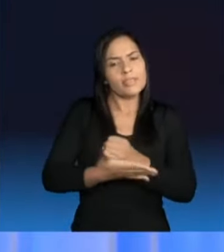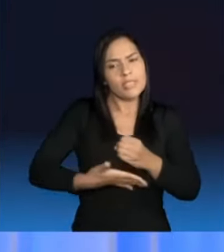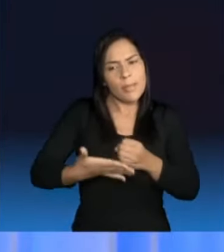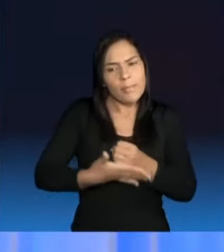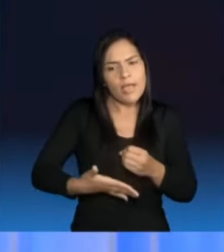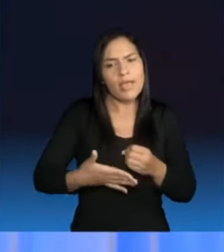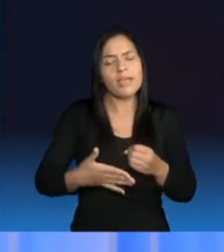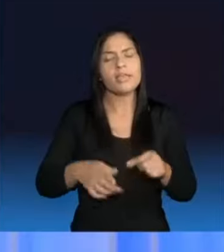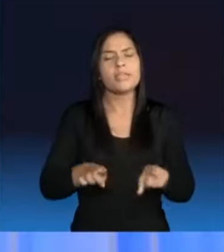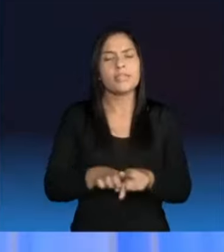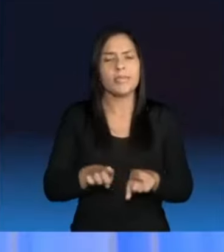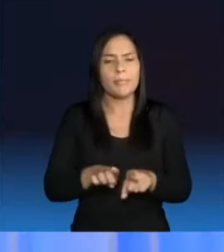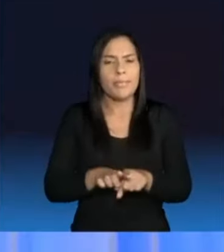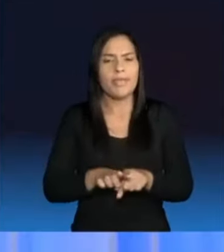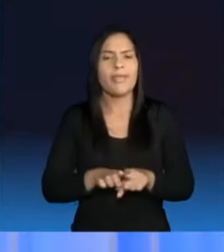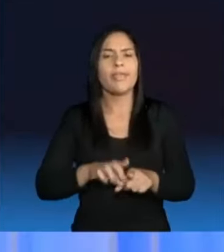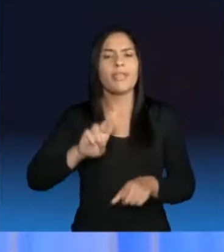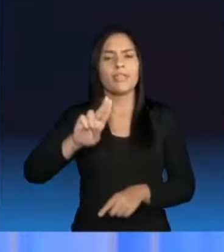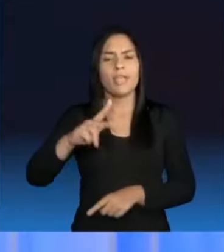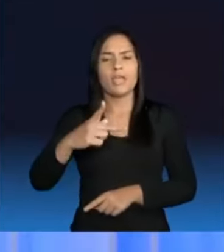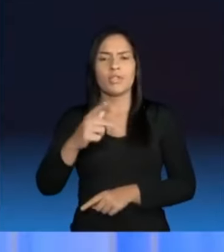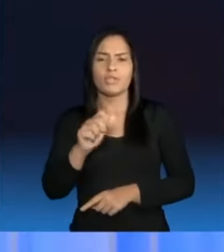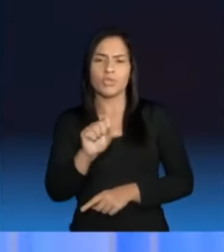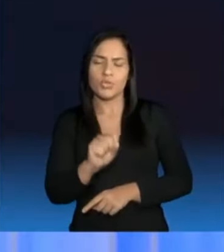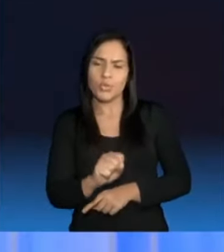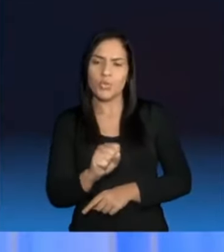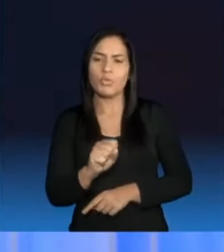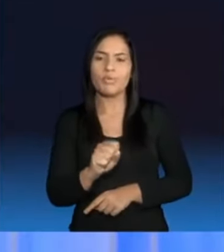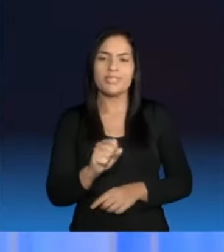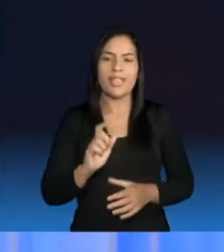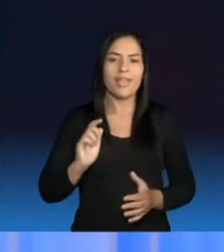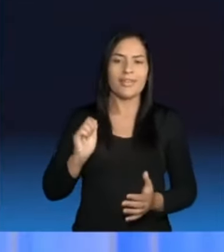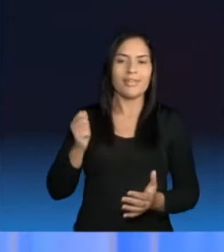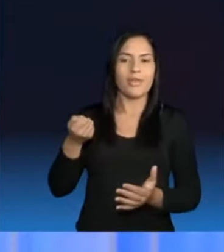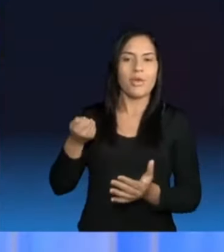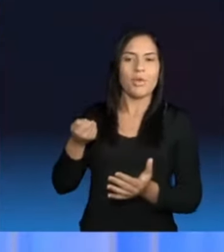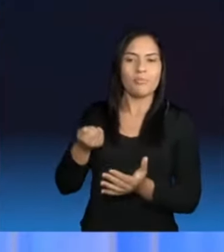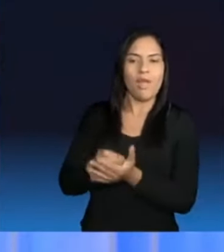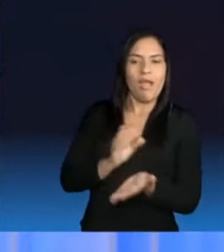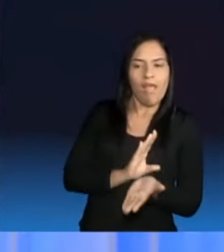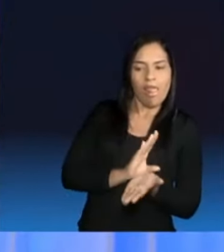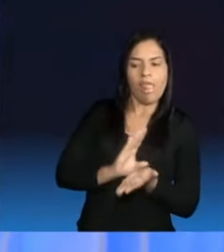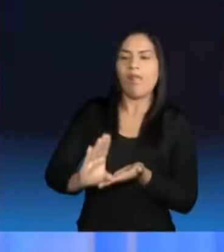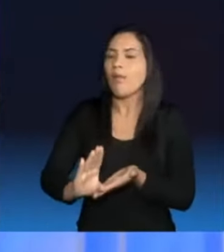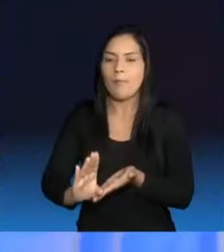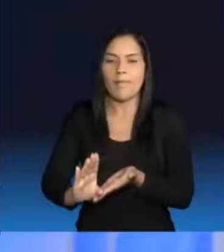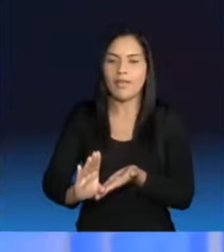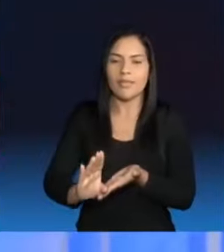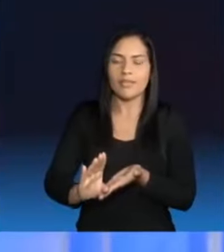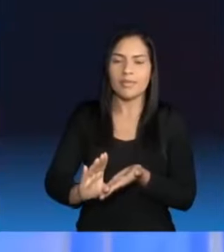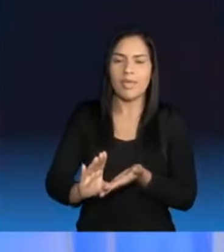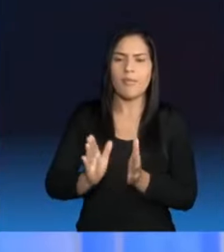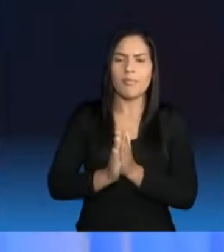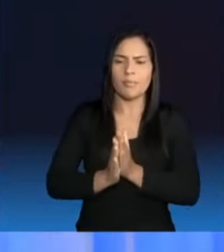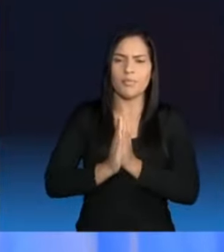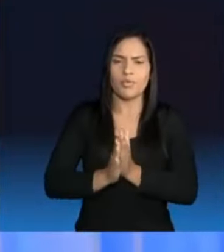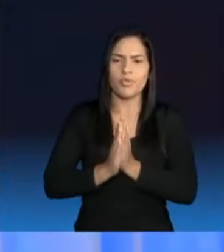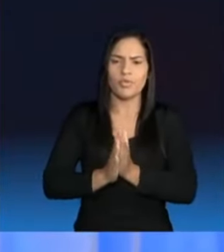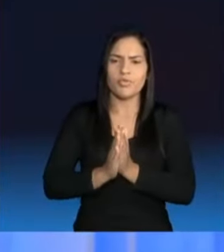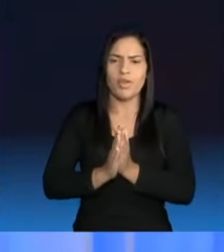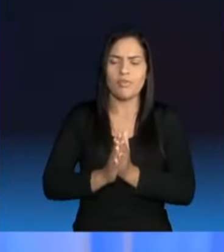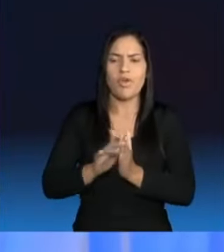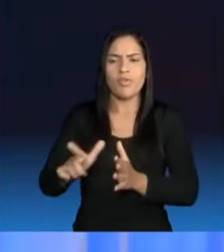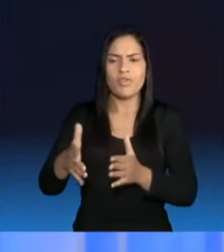das UPAs. Ele não faz o repasse, que é um repasse constitucional. E eu faço um apelo à senhora para que a senhora